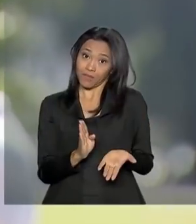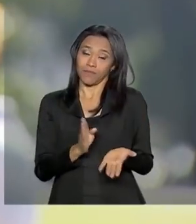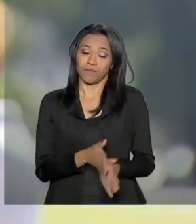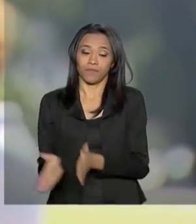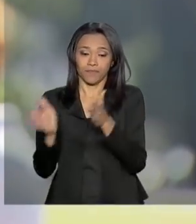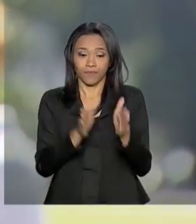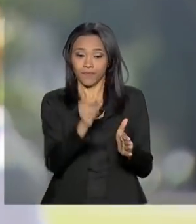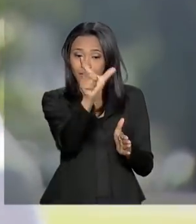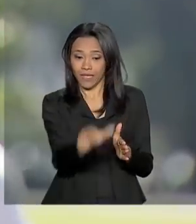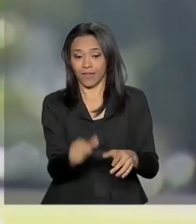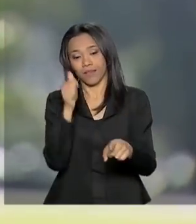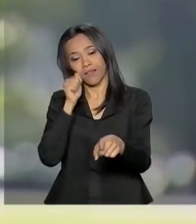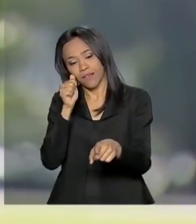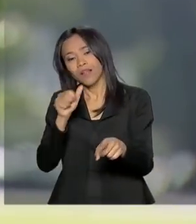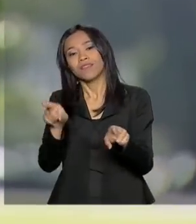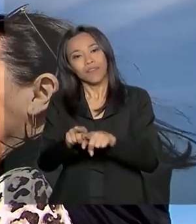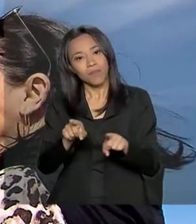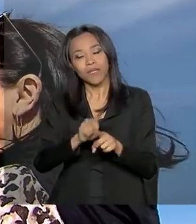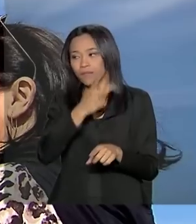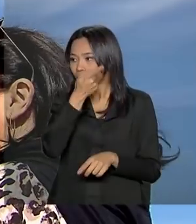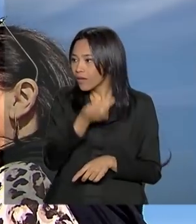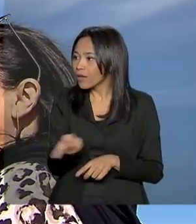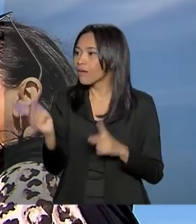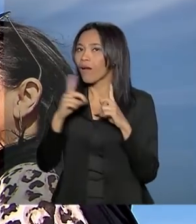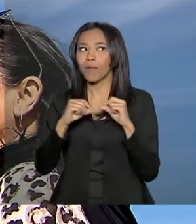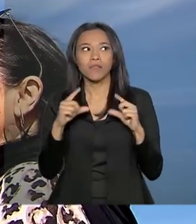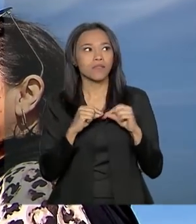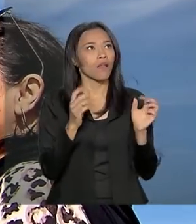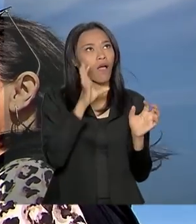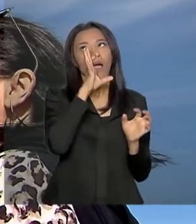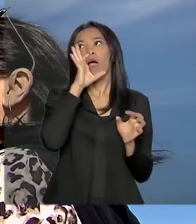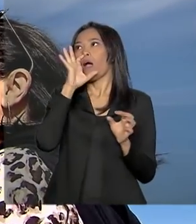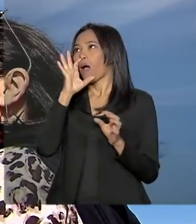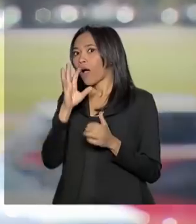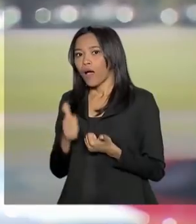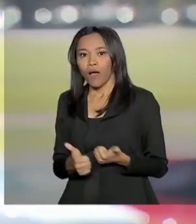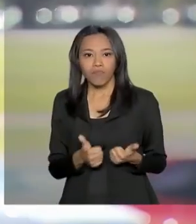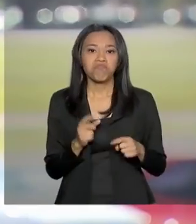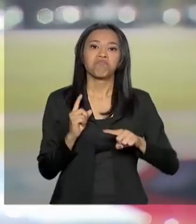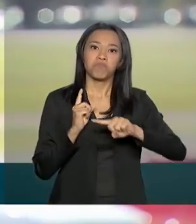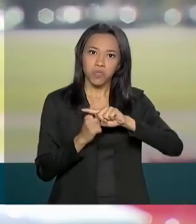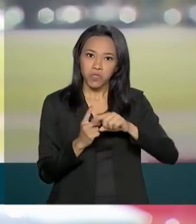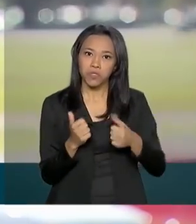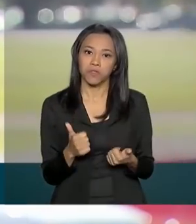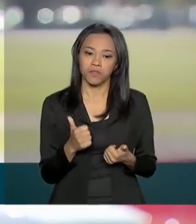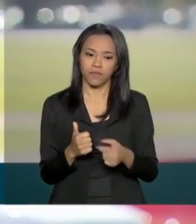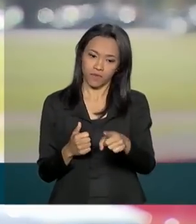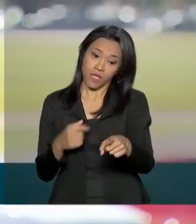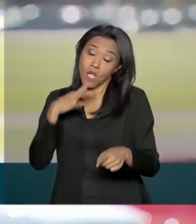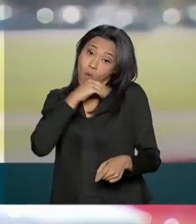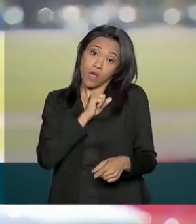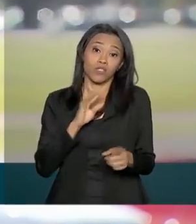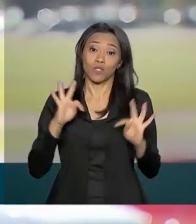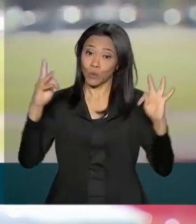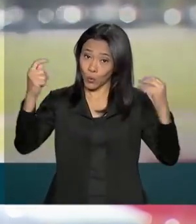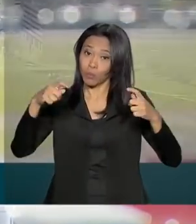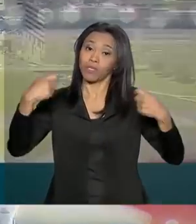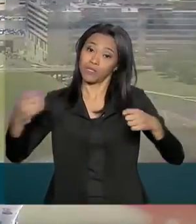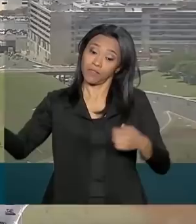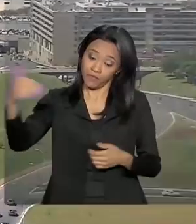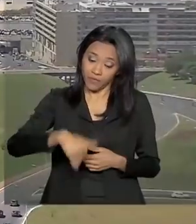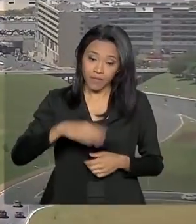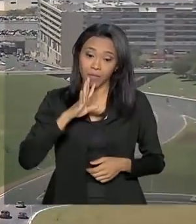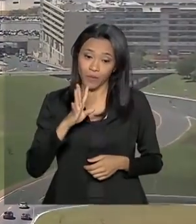também está estreando na capital federal. E a primeira impressão foi positiva. Acho que todo mundo tem que passar por Brasília. Tem que